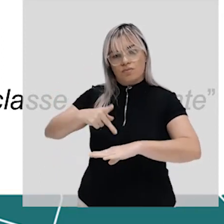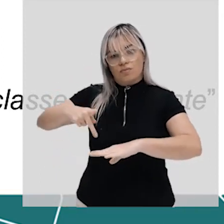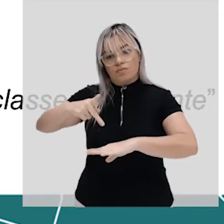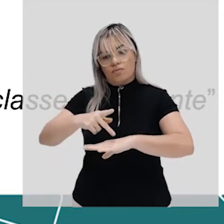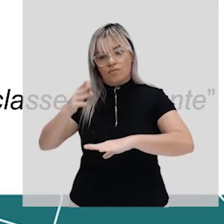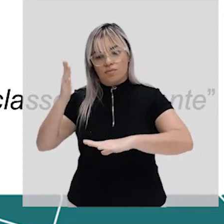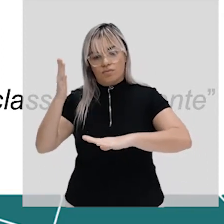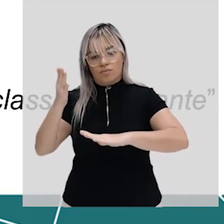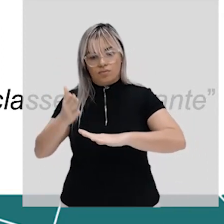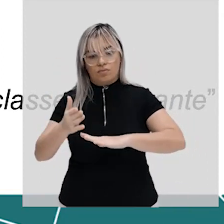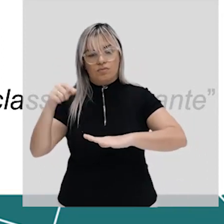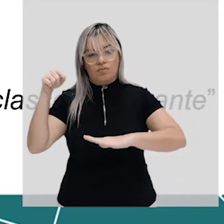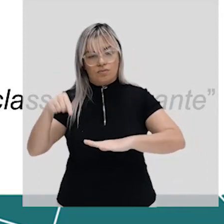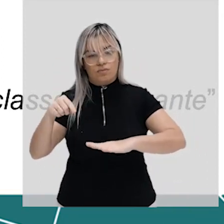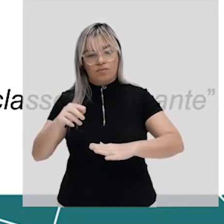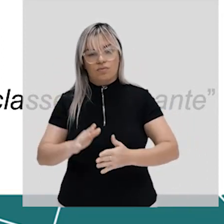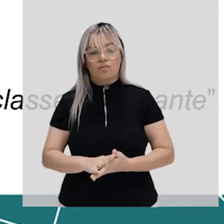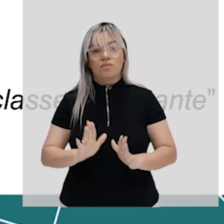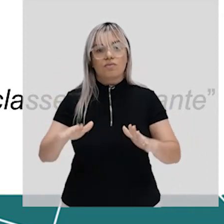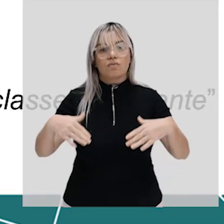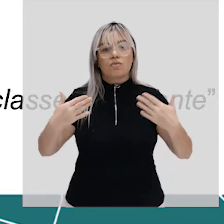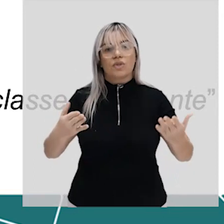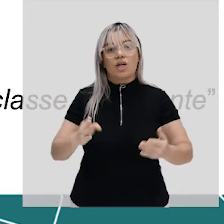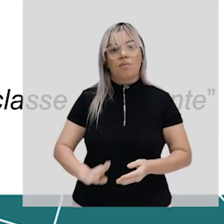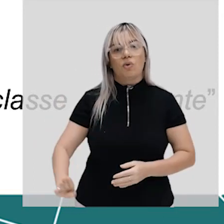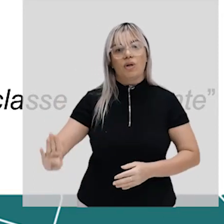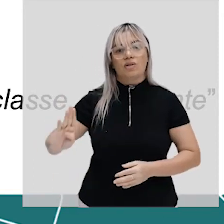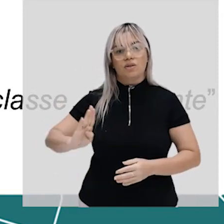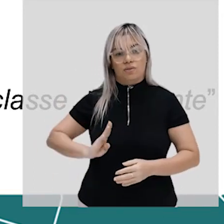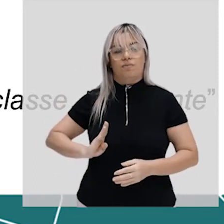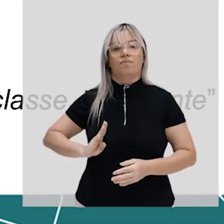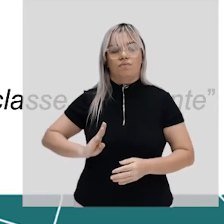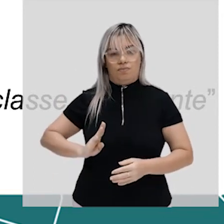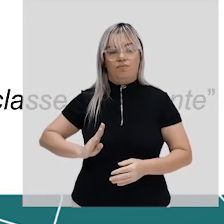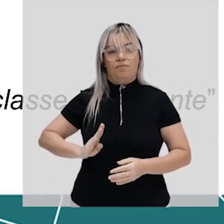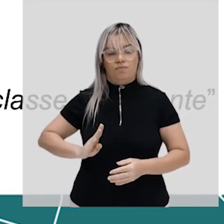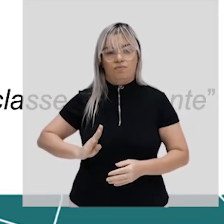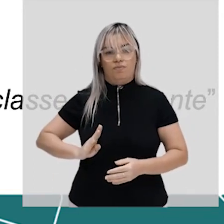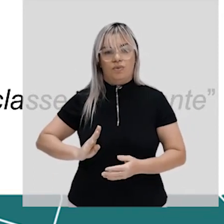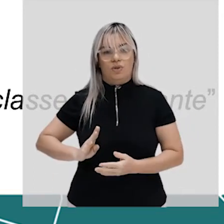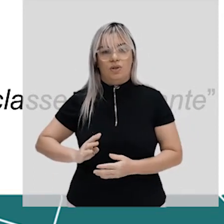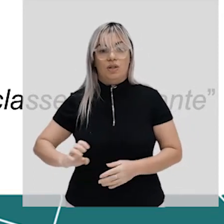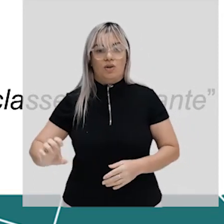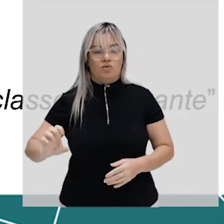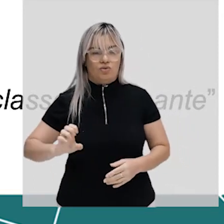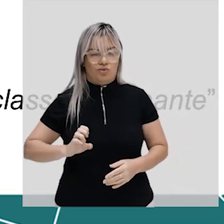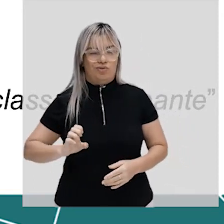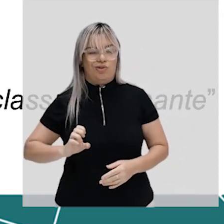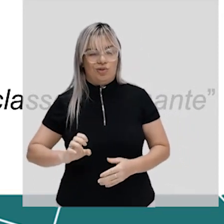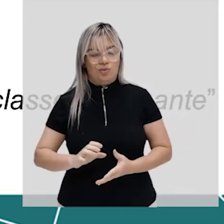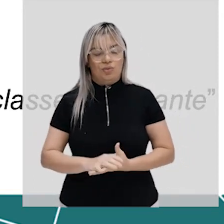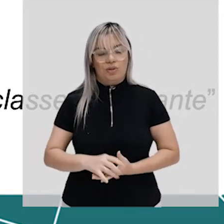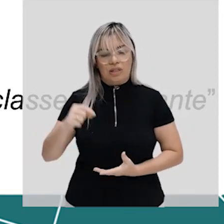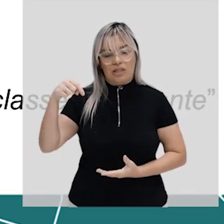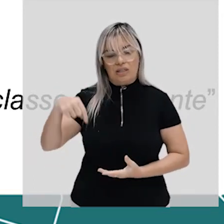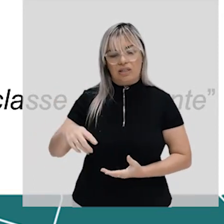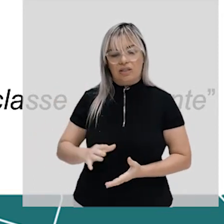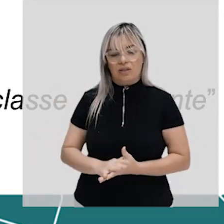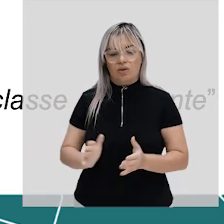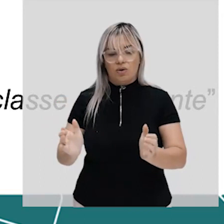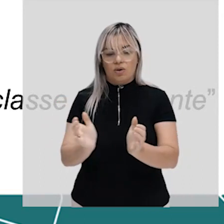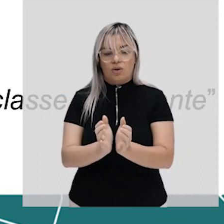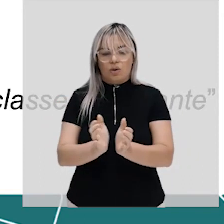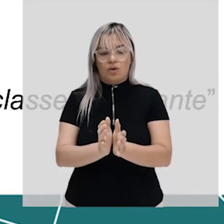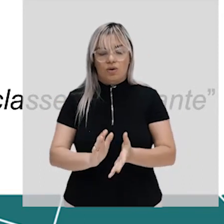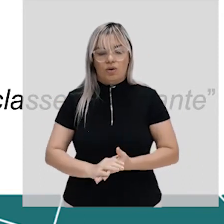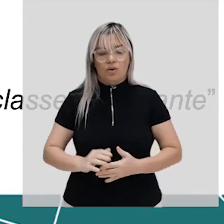período da modernidade essa classe dominante é a burguesia que é a elite do capitalismo o Estado segundo Karl Marx